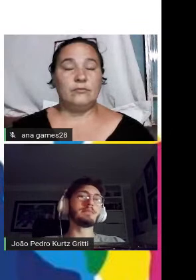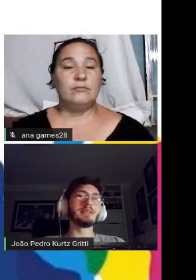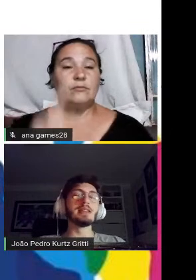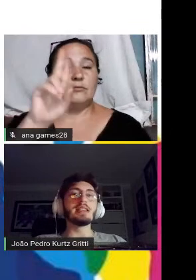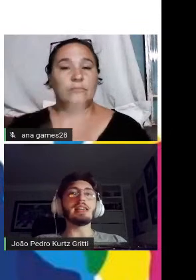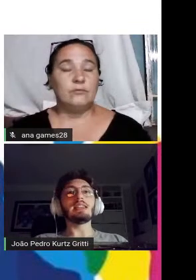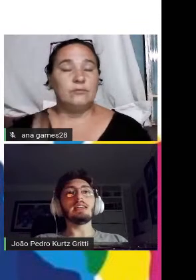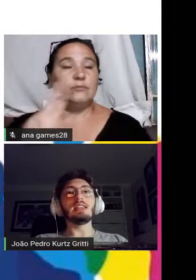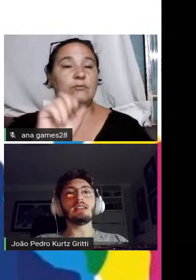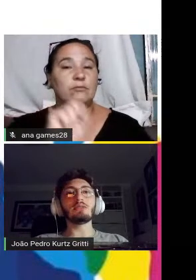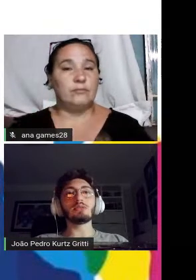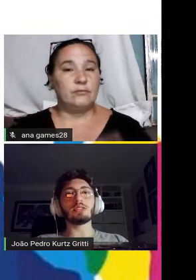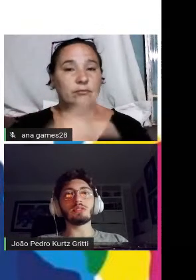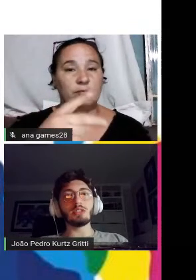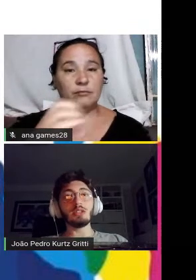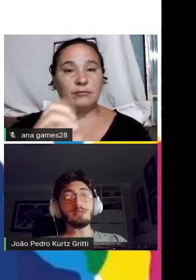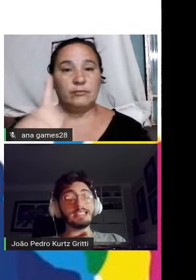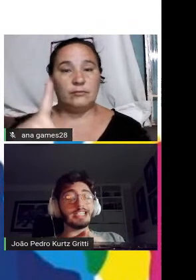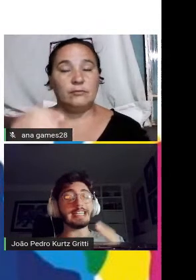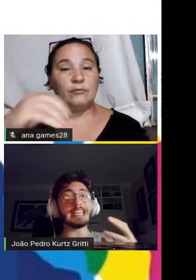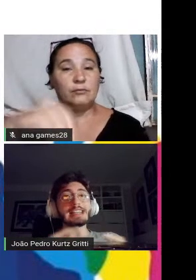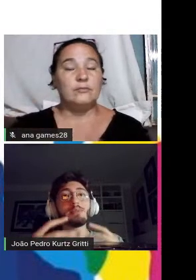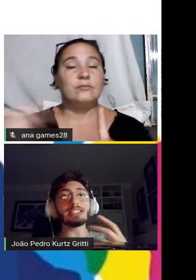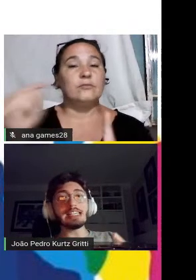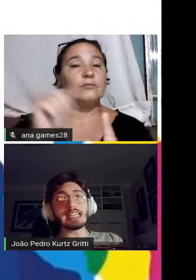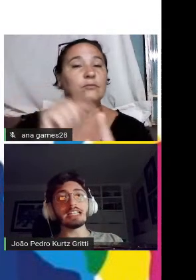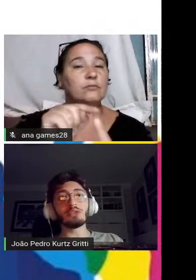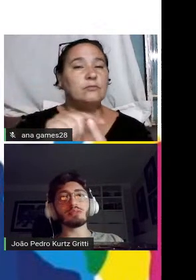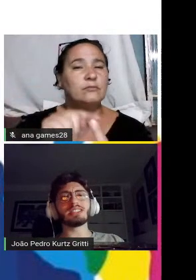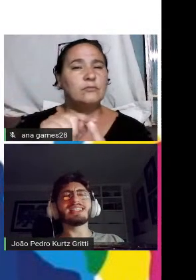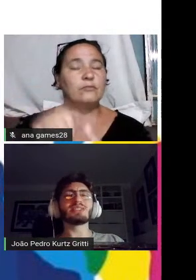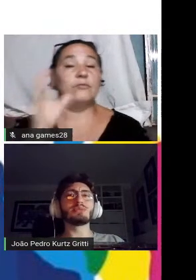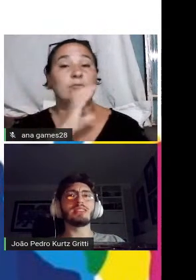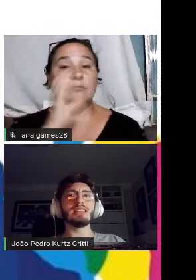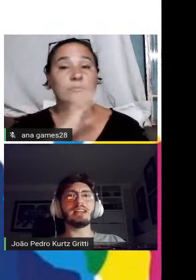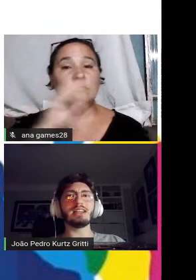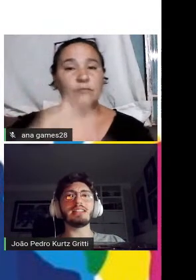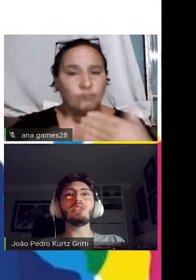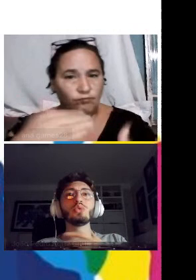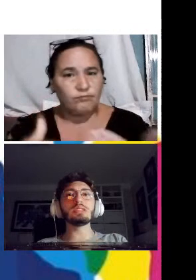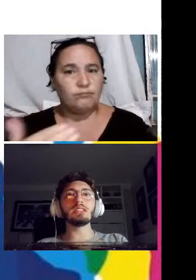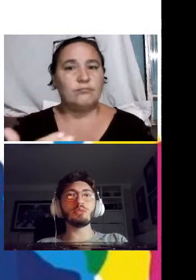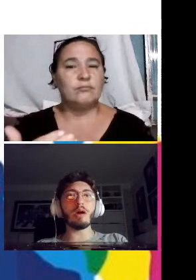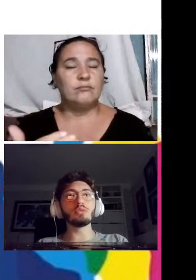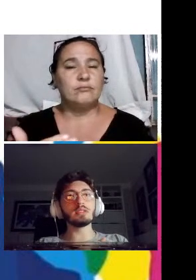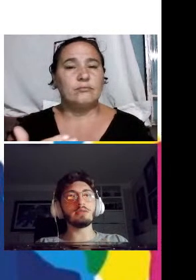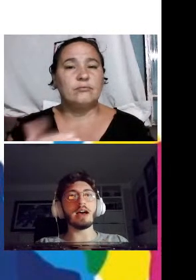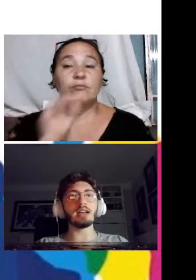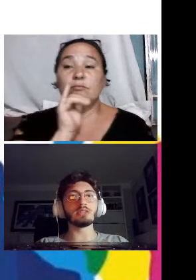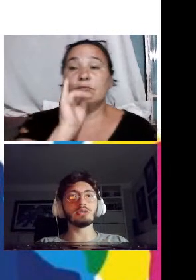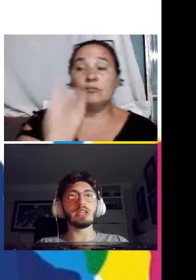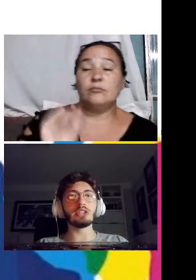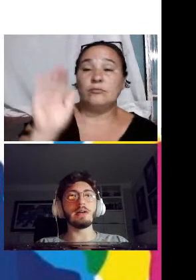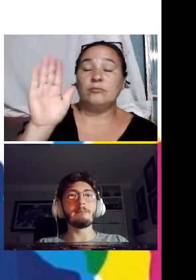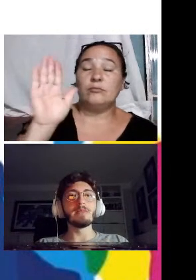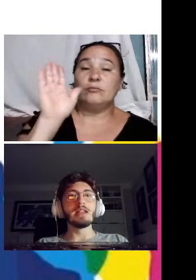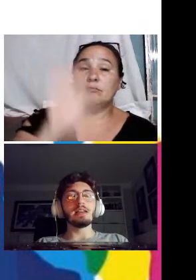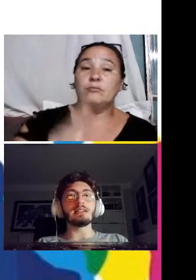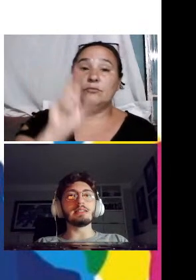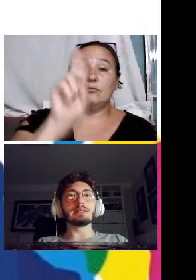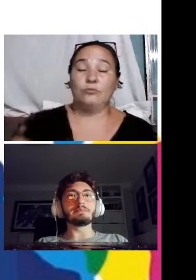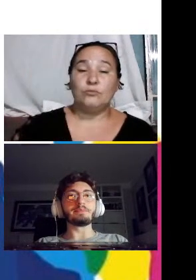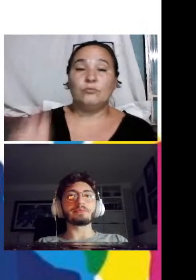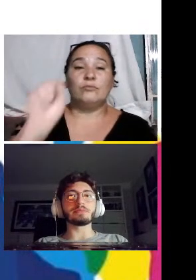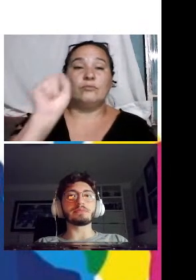para PCD e daí dentro dos nossos objetivos a gente queria dar uma agilizada no processo da denúncia do mau uso de vagas ou seja